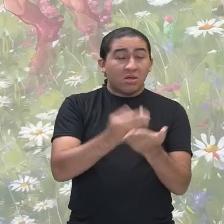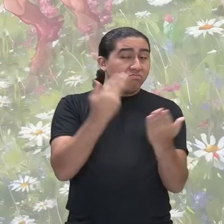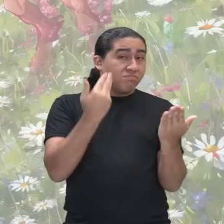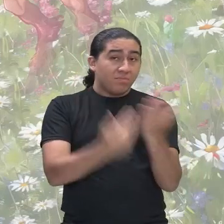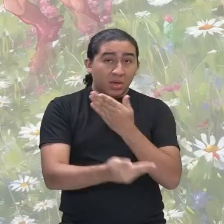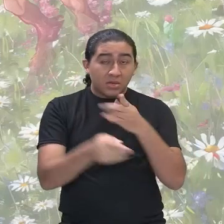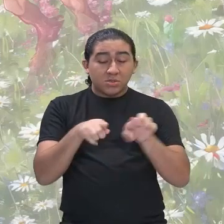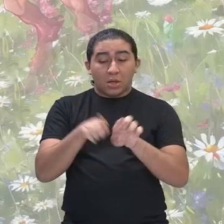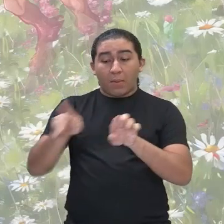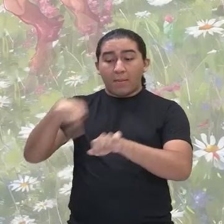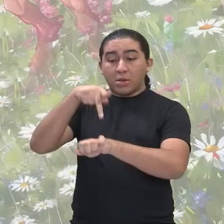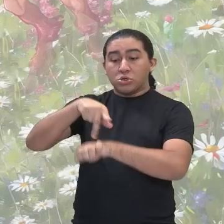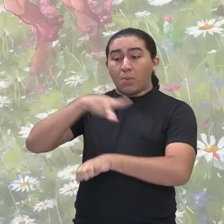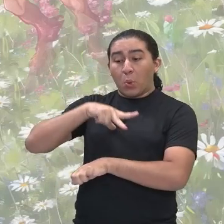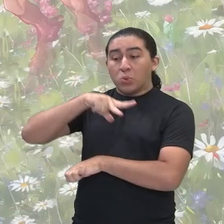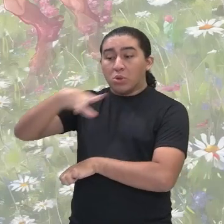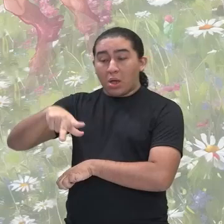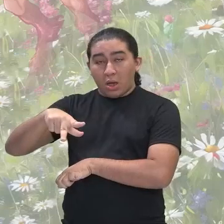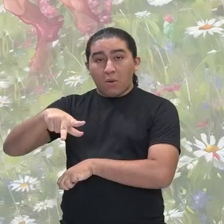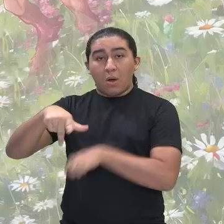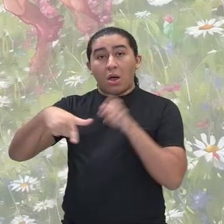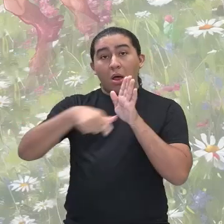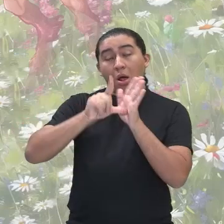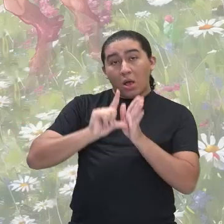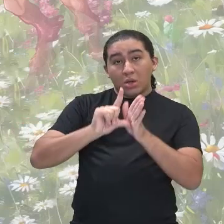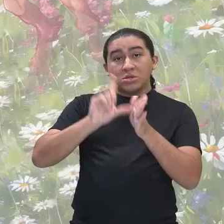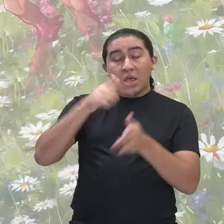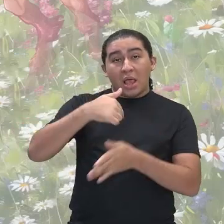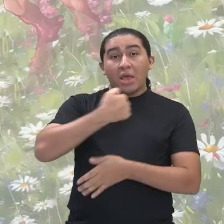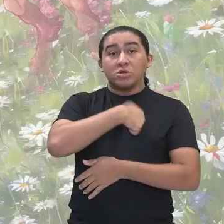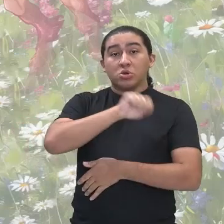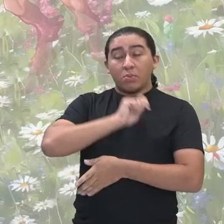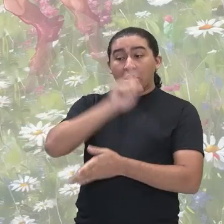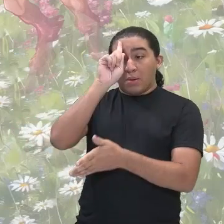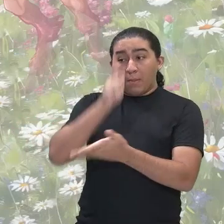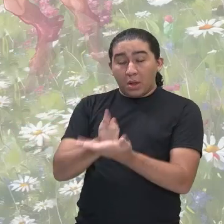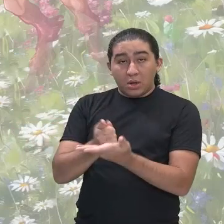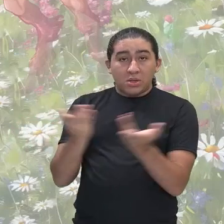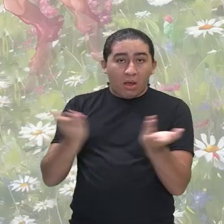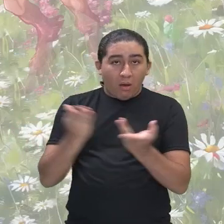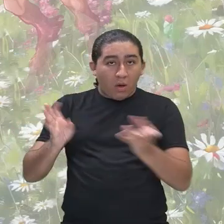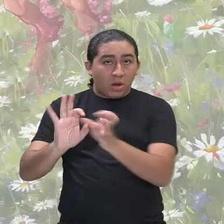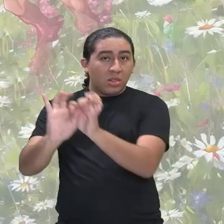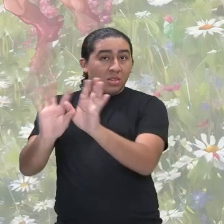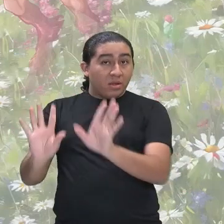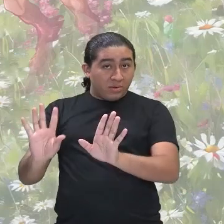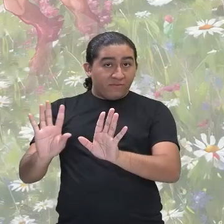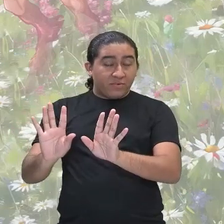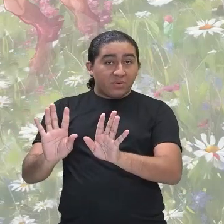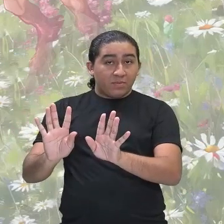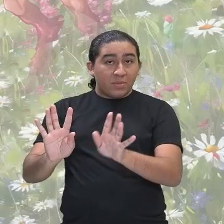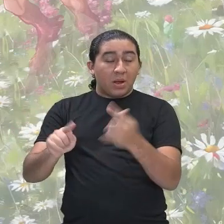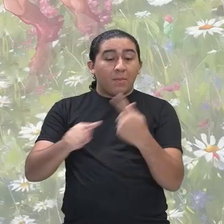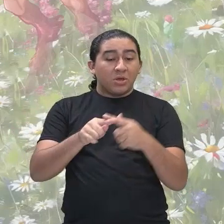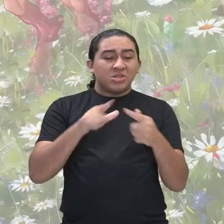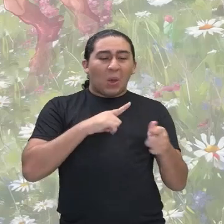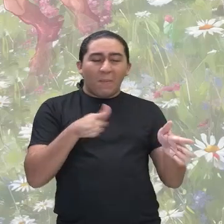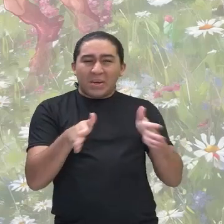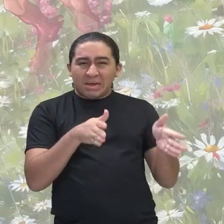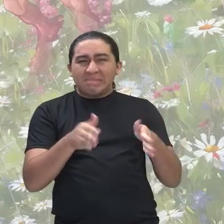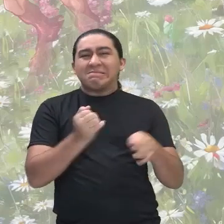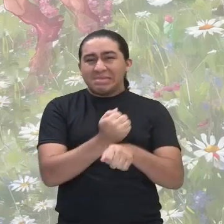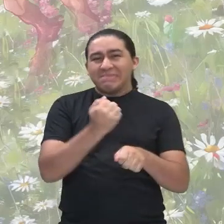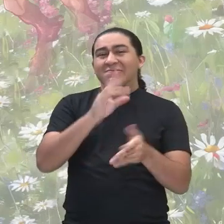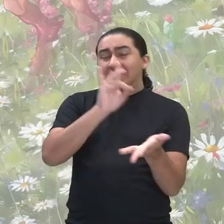está sendo resgatada da Espanha, da qual foi refém durante muitos anos,